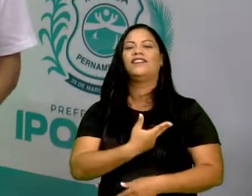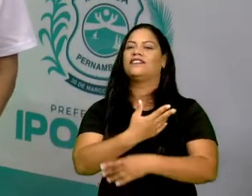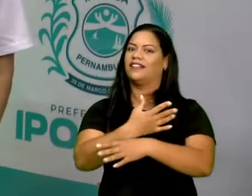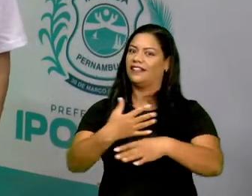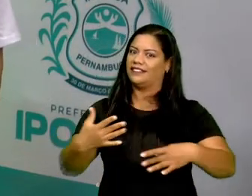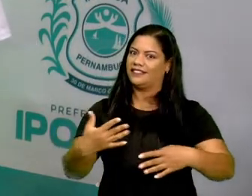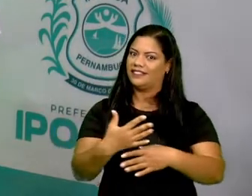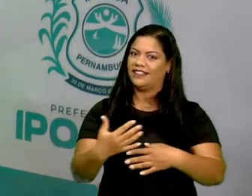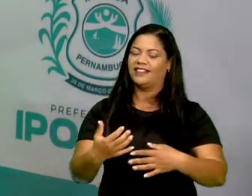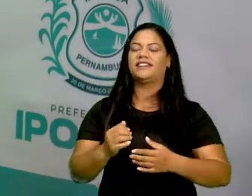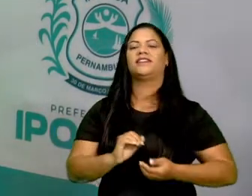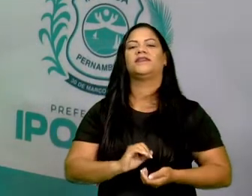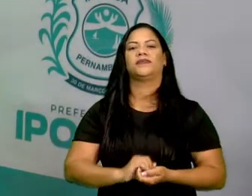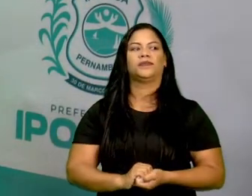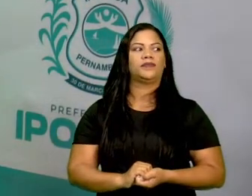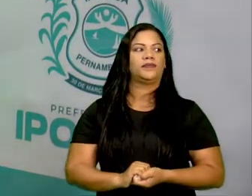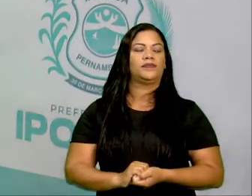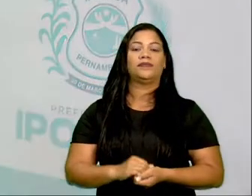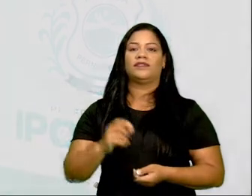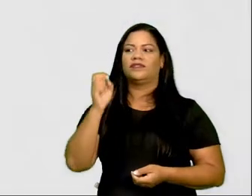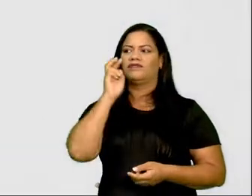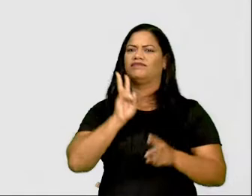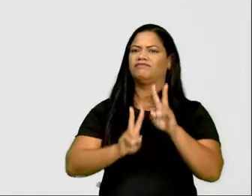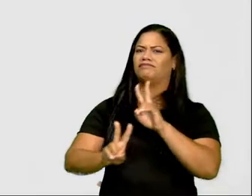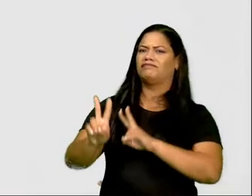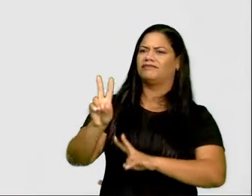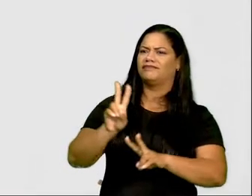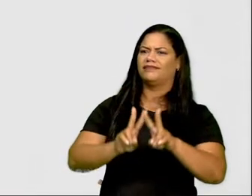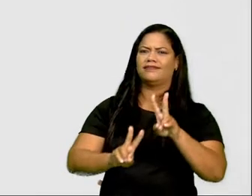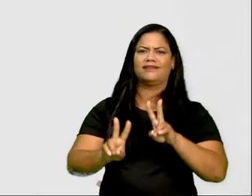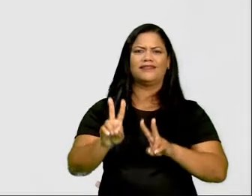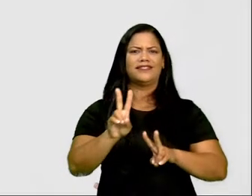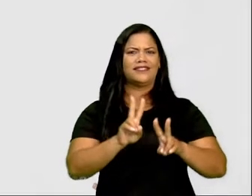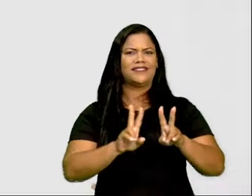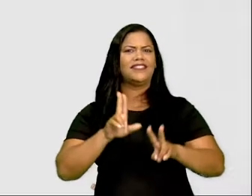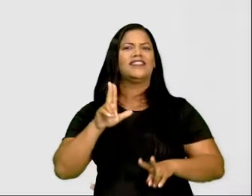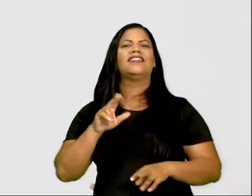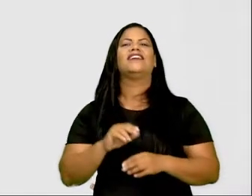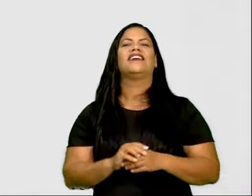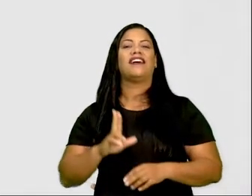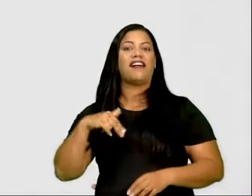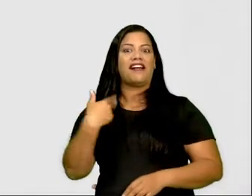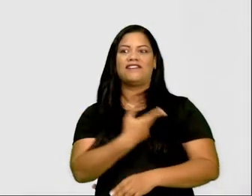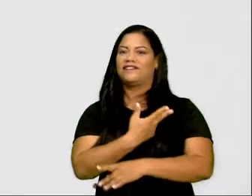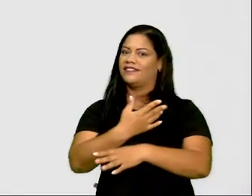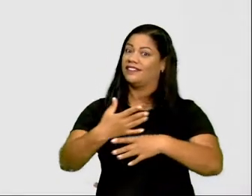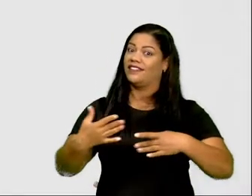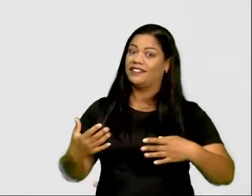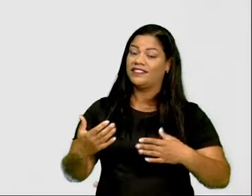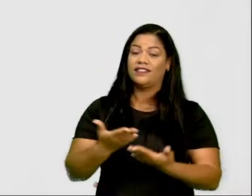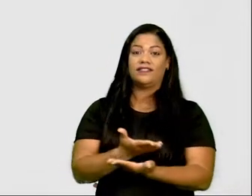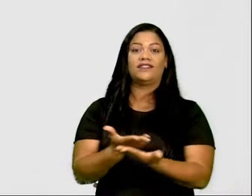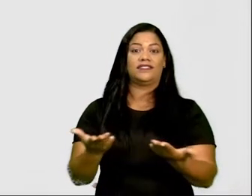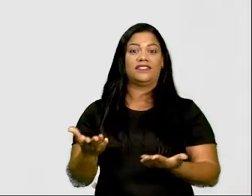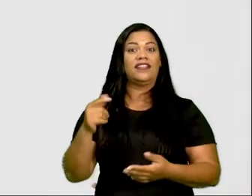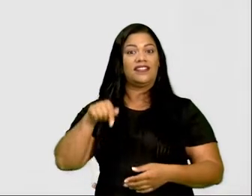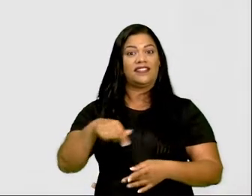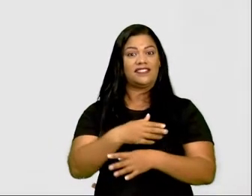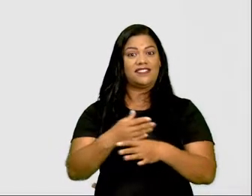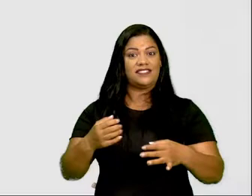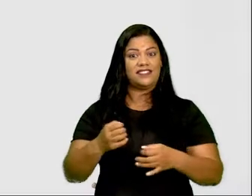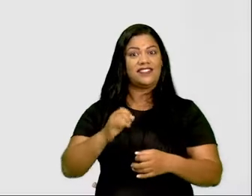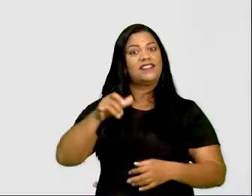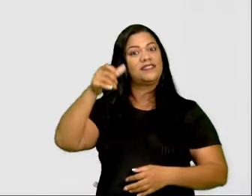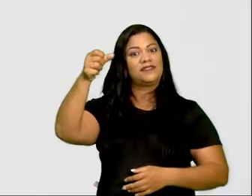cidade, tá bom? Aqui nós podemos observar a nossa cidade, ou seja, a cidade de